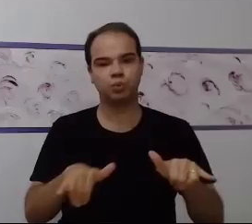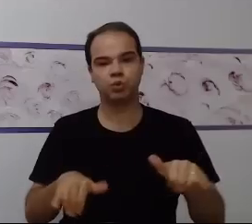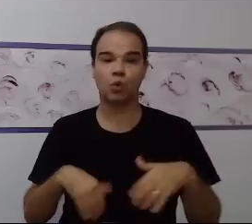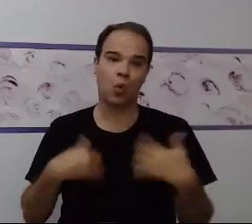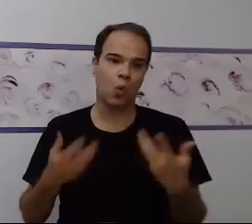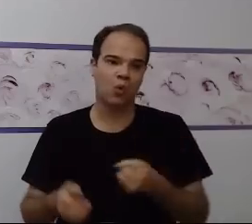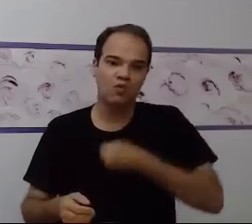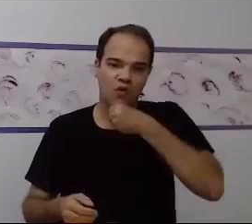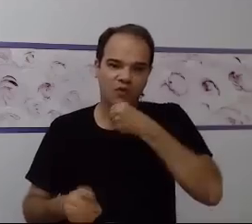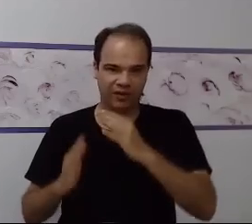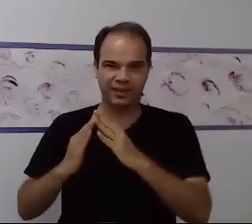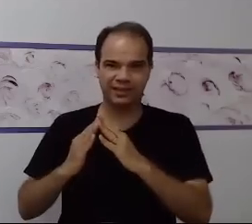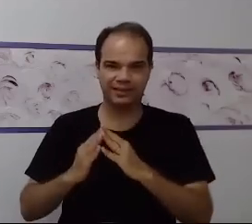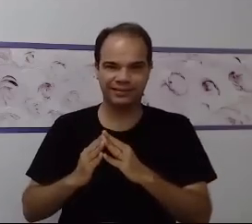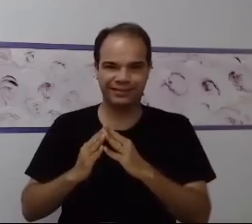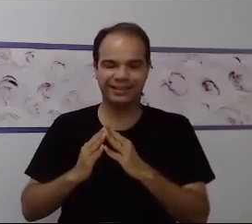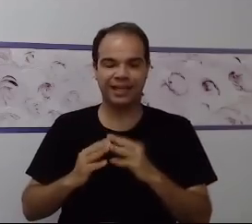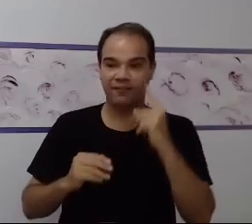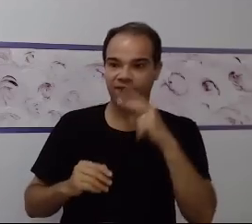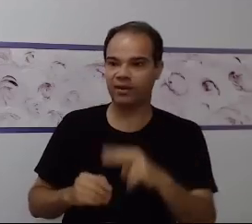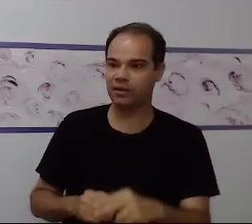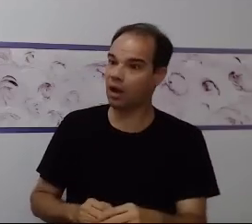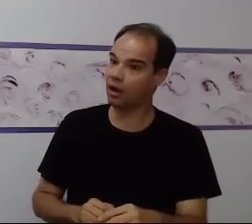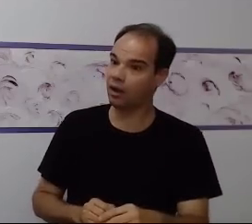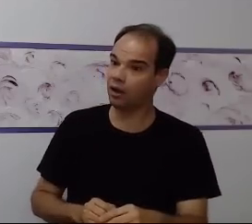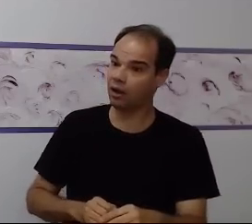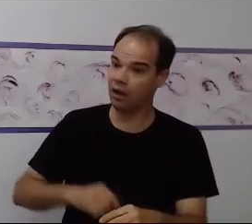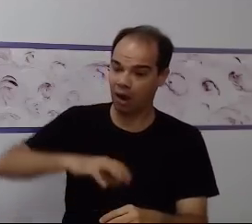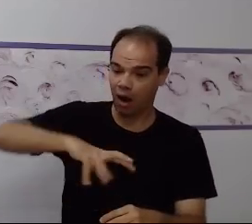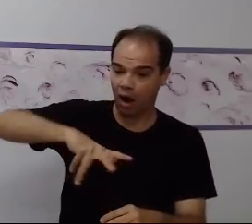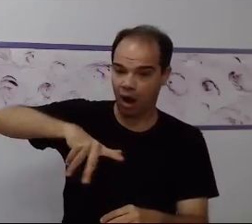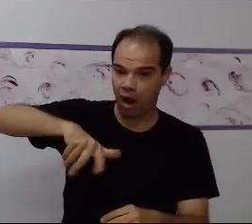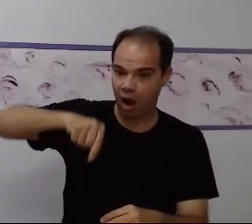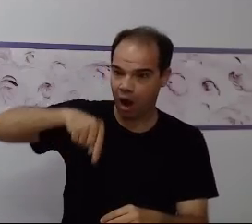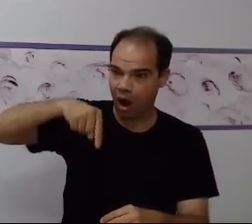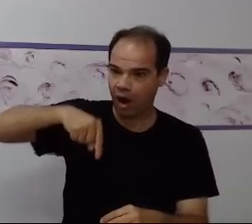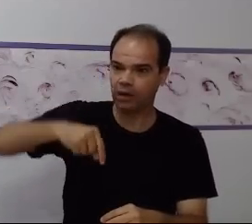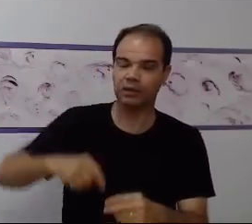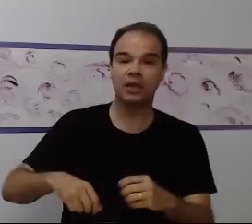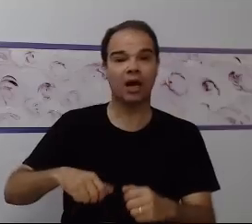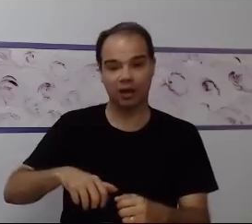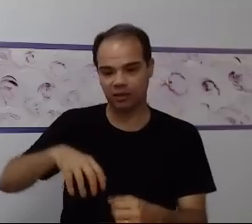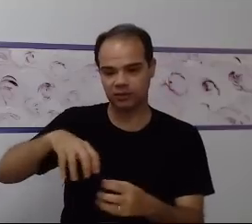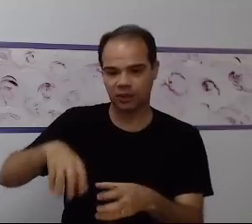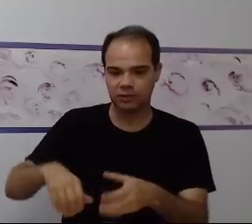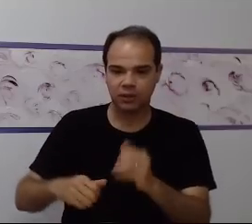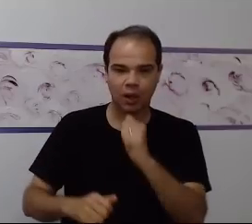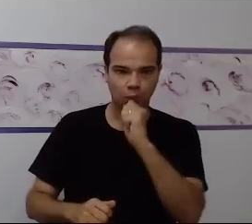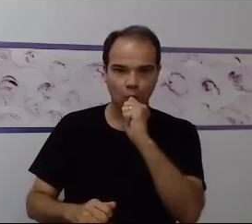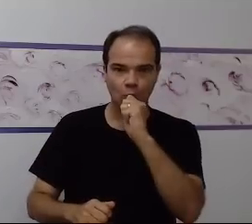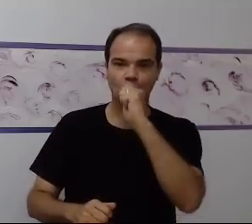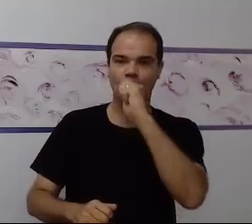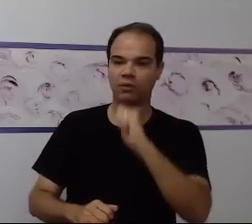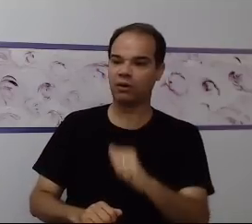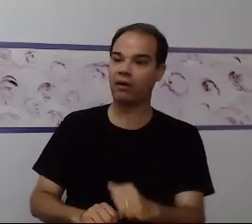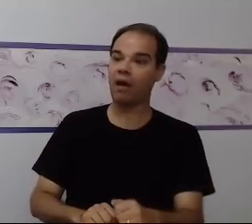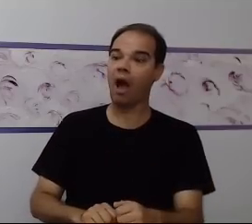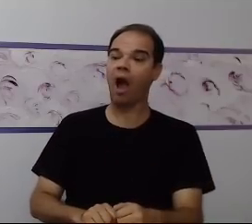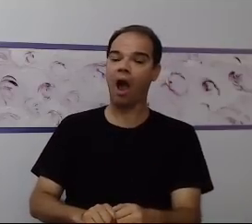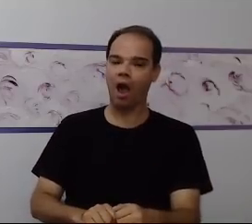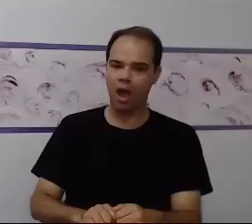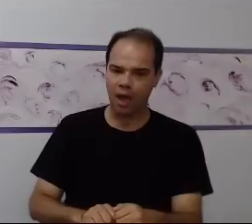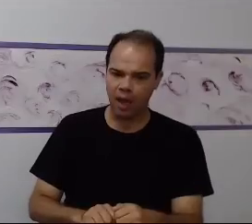na casa do tio. A mãe vai fazer o suco, ela vai chupar essa fruta, ela vai comer. Então, vai estar muito mais